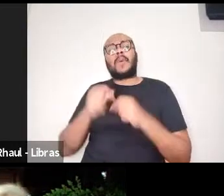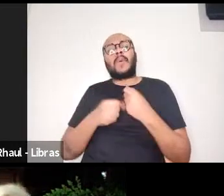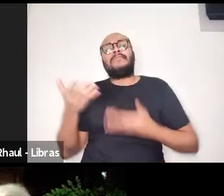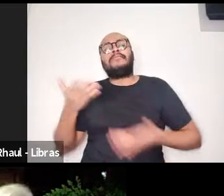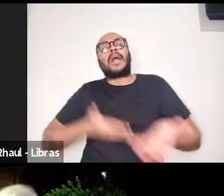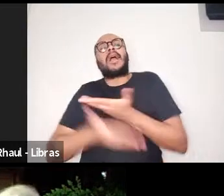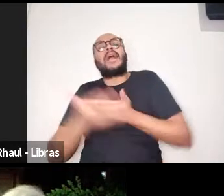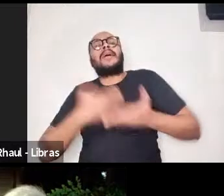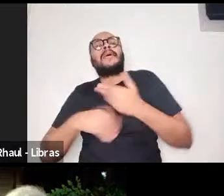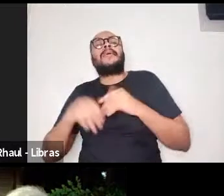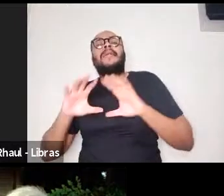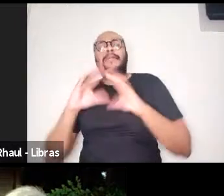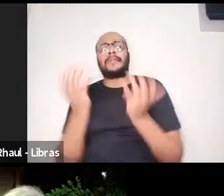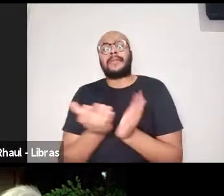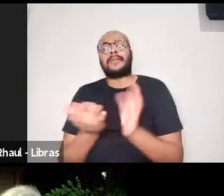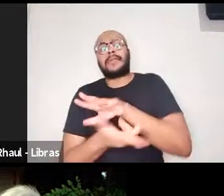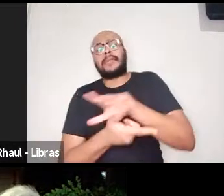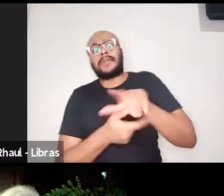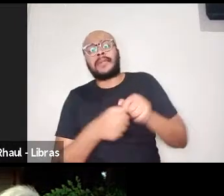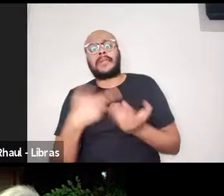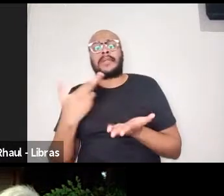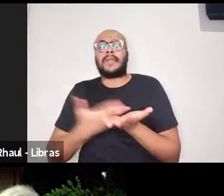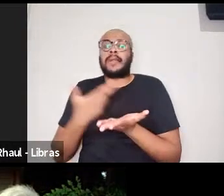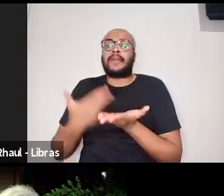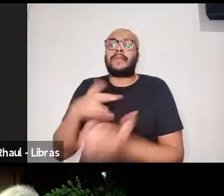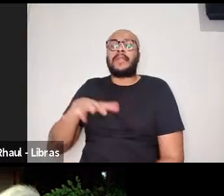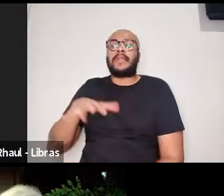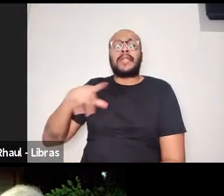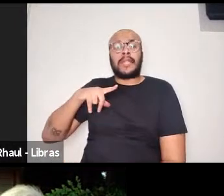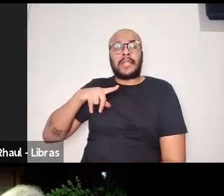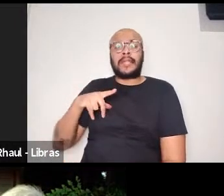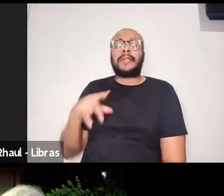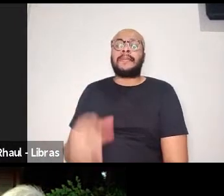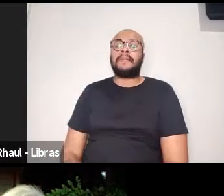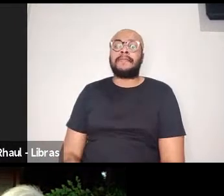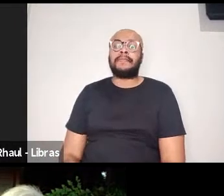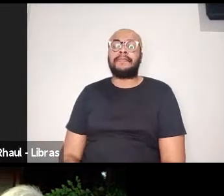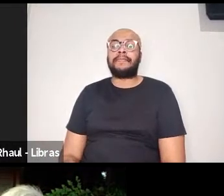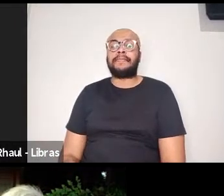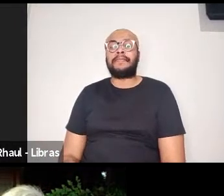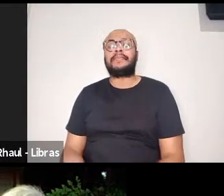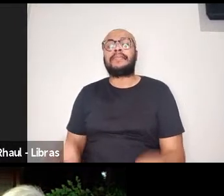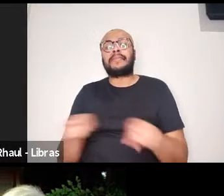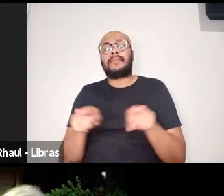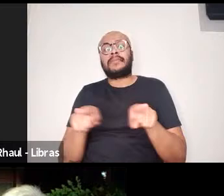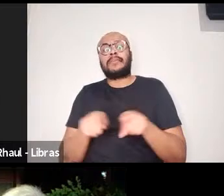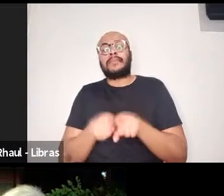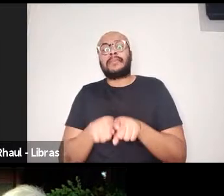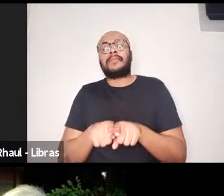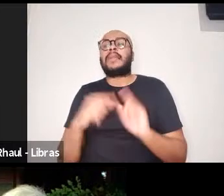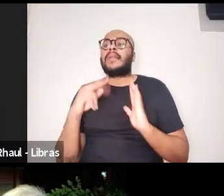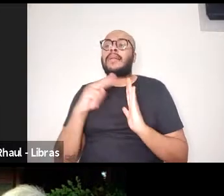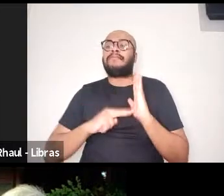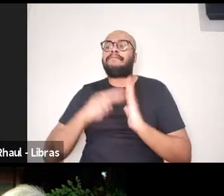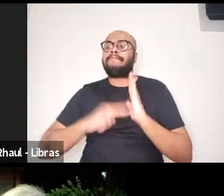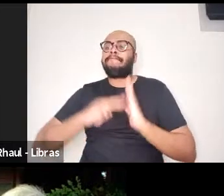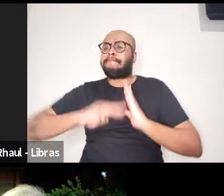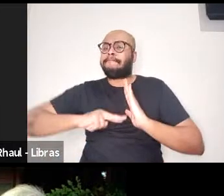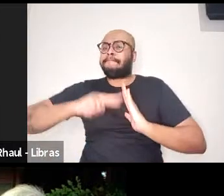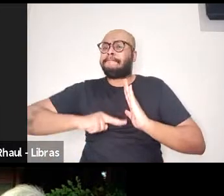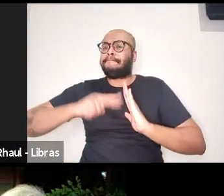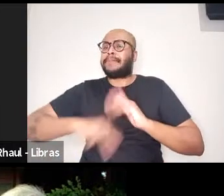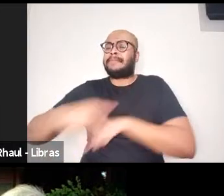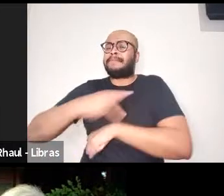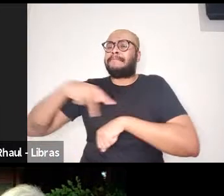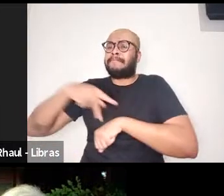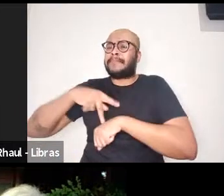internacionalmente, que é um periódico internacional de toda forma e que também se lê em vários países, se lê